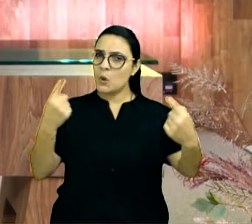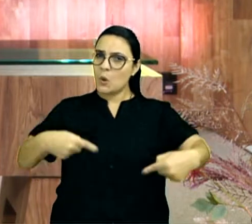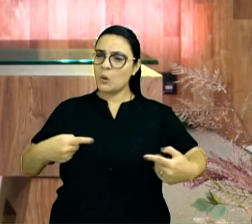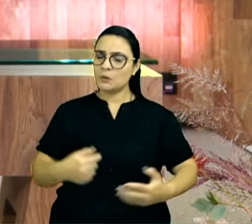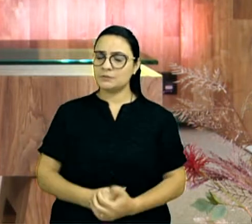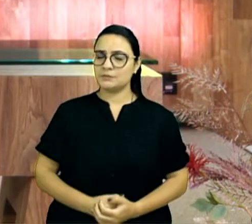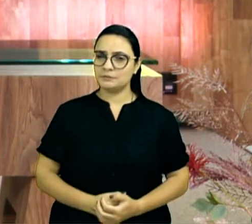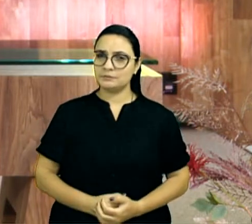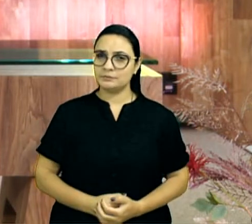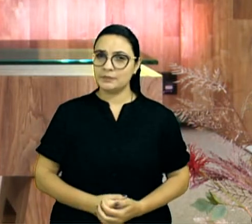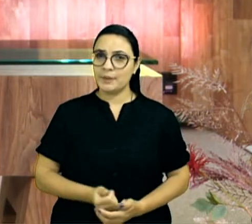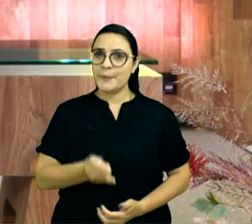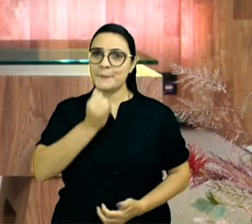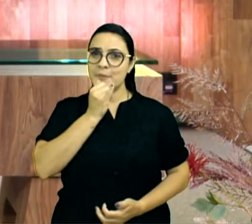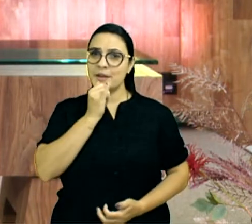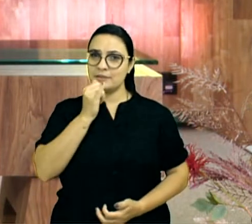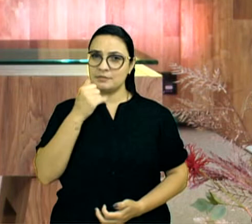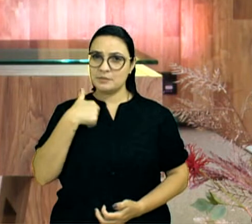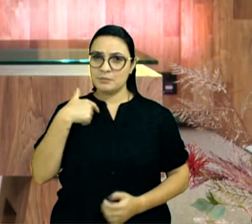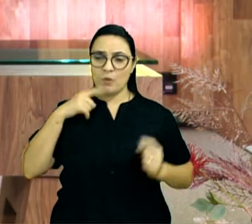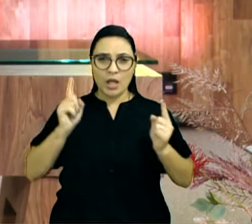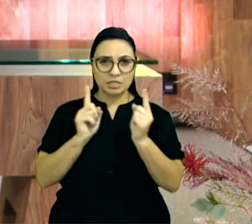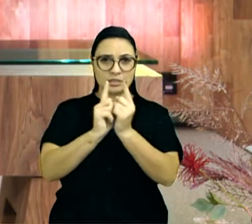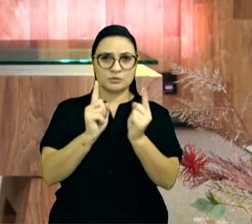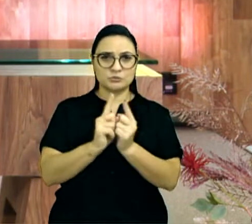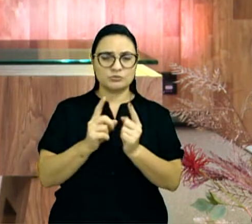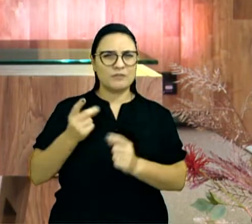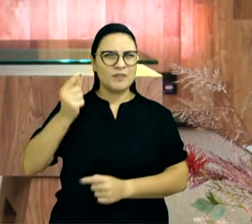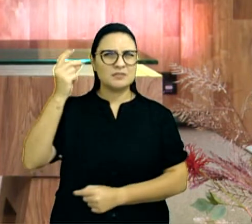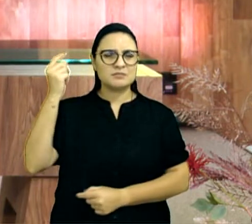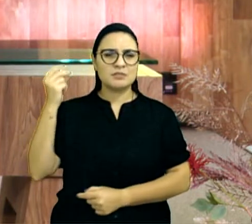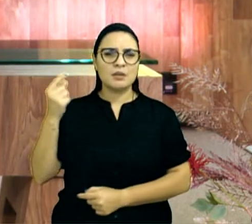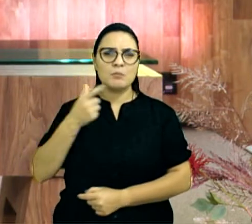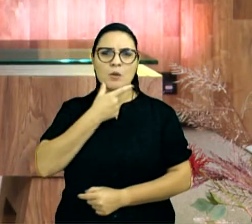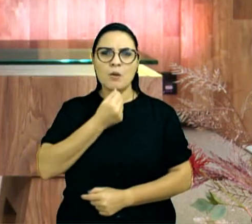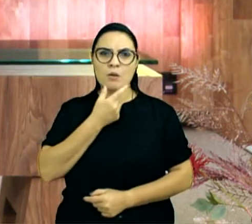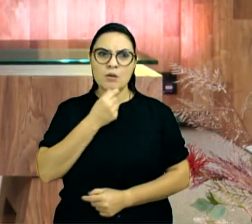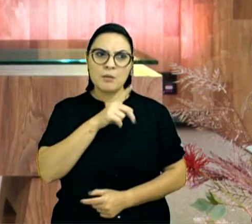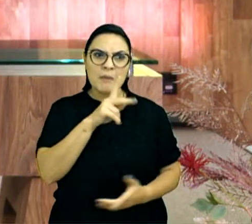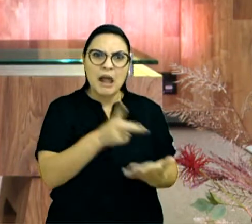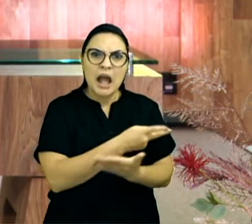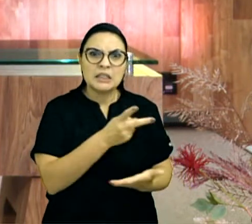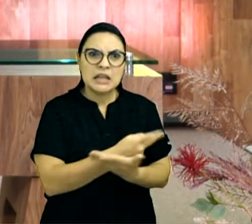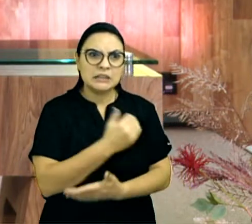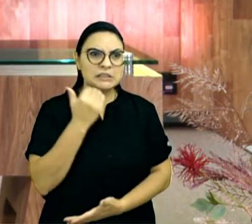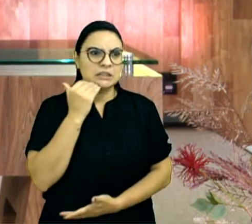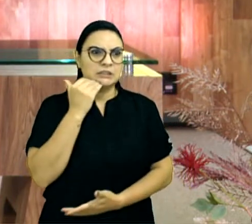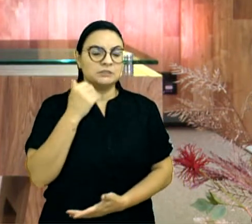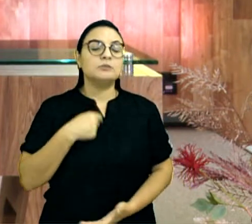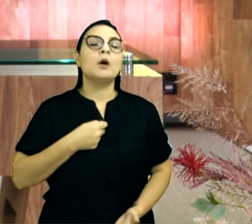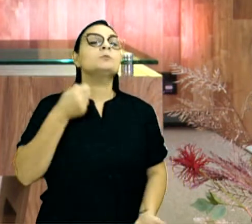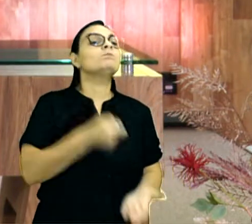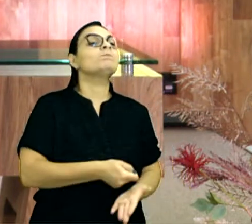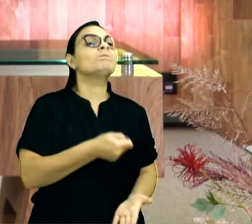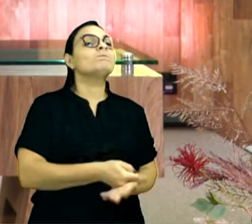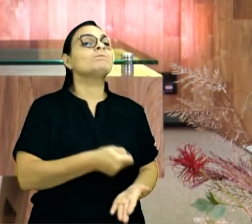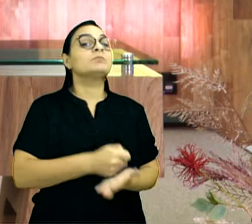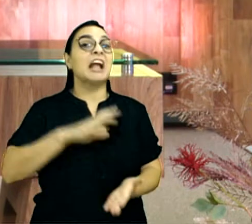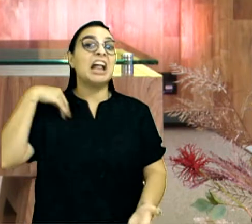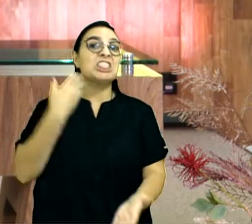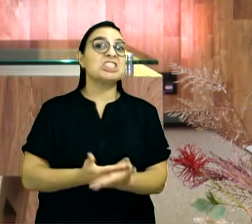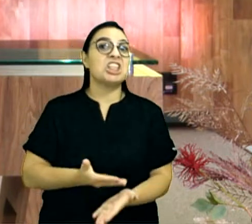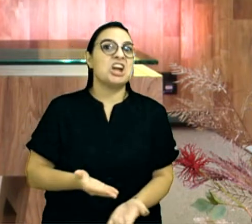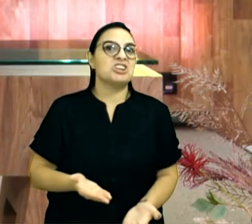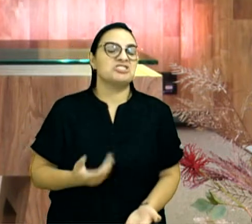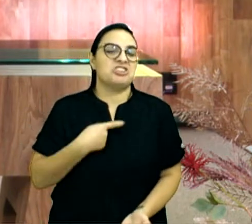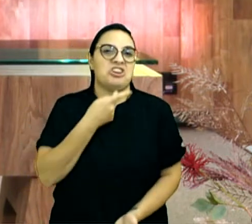rapaz algum tempo atrás, e eu tive que ser duro com ele, porque ele estava fazendo coisas erradas, ele não gostou, e até hoje, não está falando comigo direito,